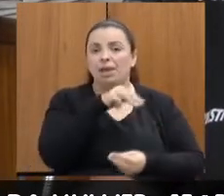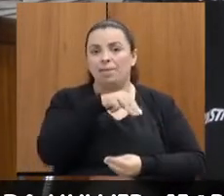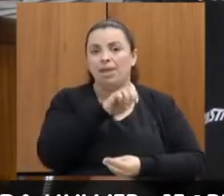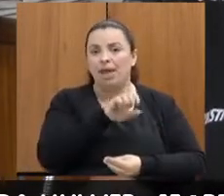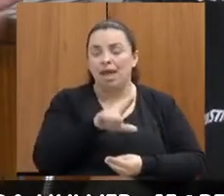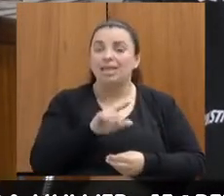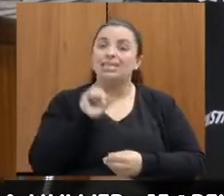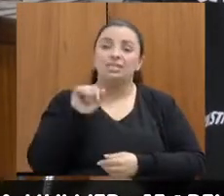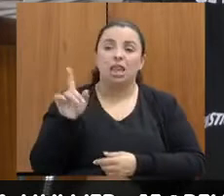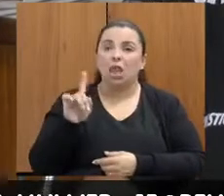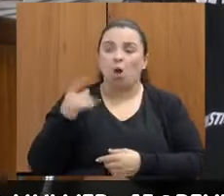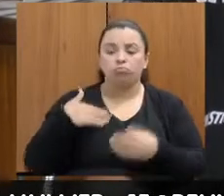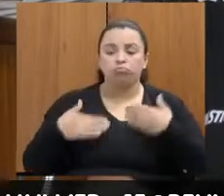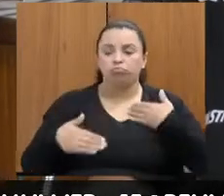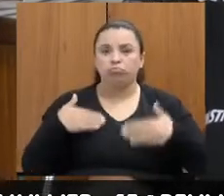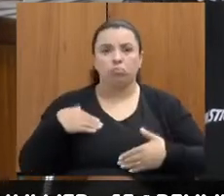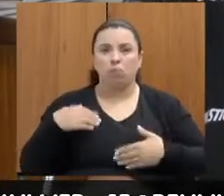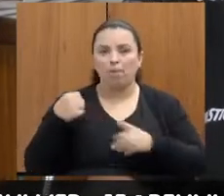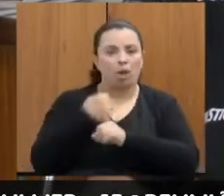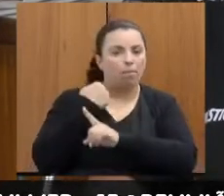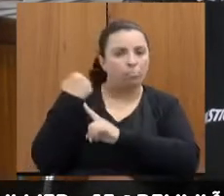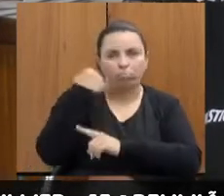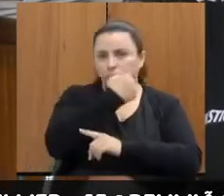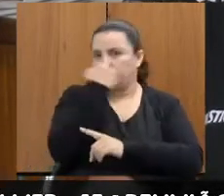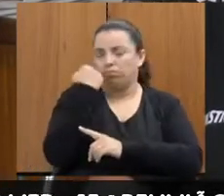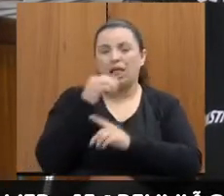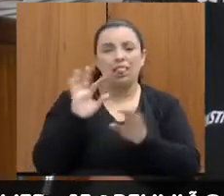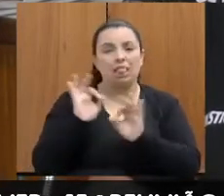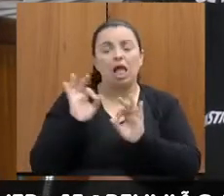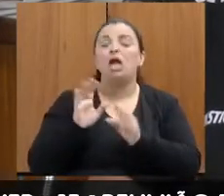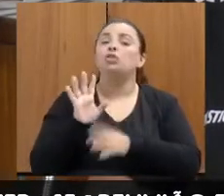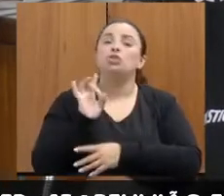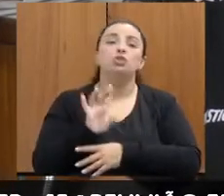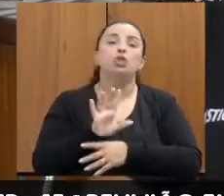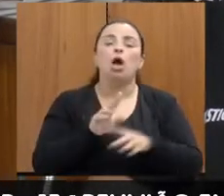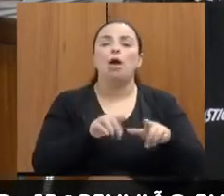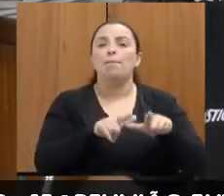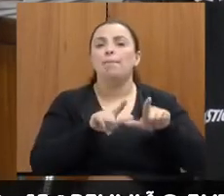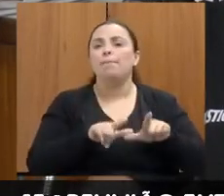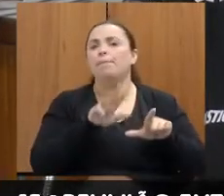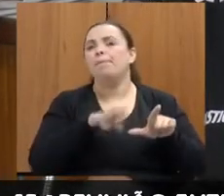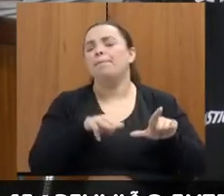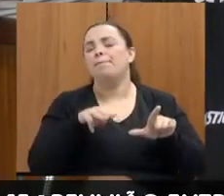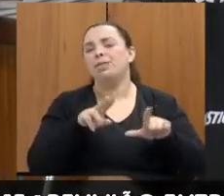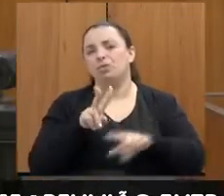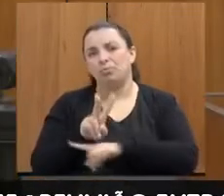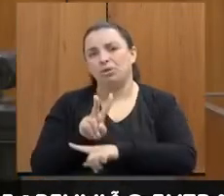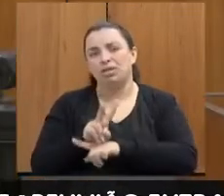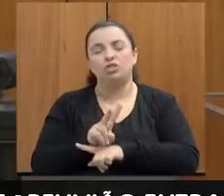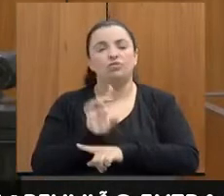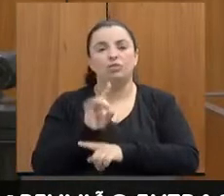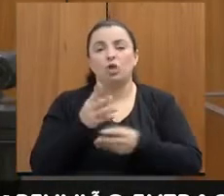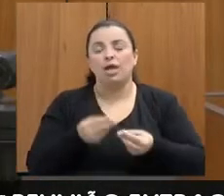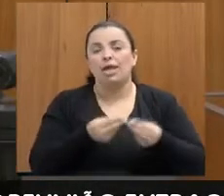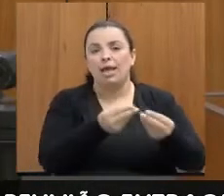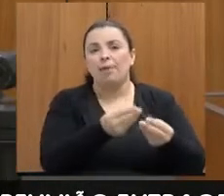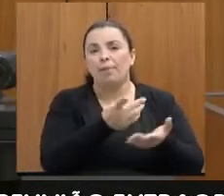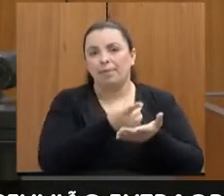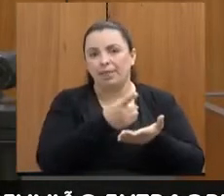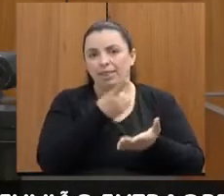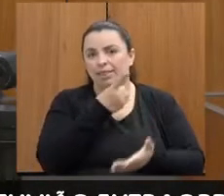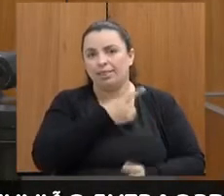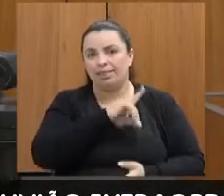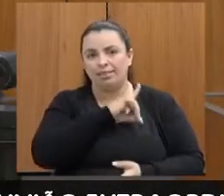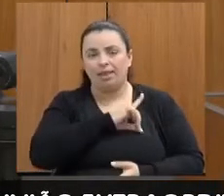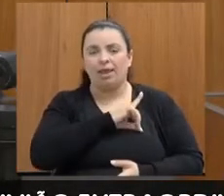essa questão de pedir a medida e encaminhar a documentação para a delegada. Fora isso, tem mapeado a rede, que aí a gente vai fazer encaminhamento para os serviços,